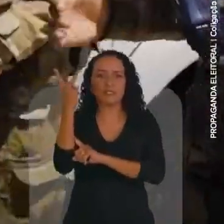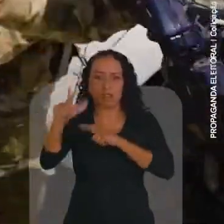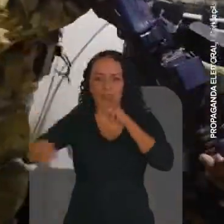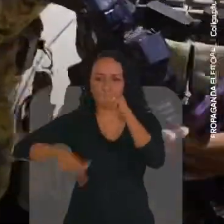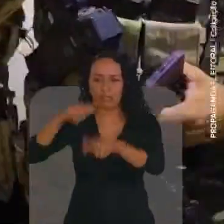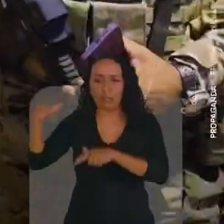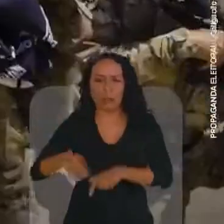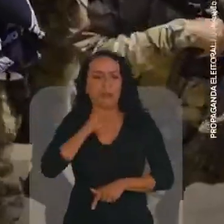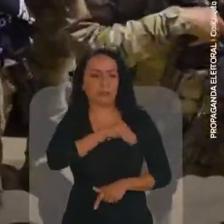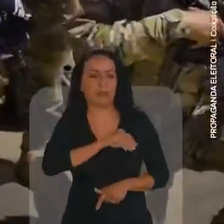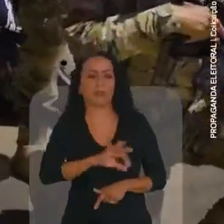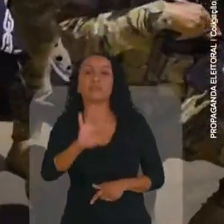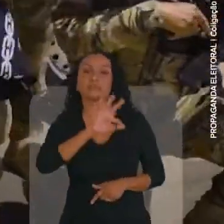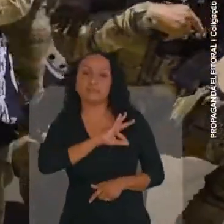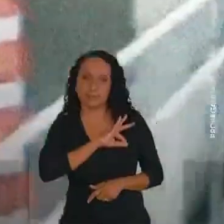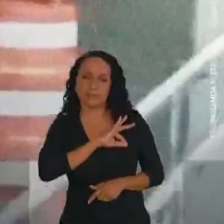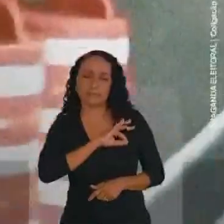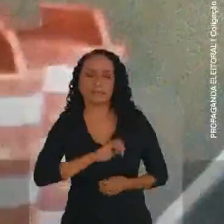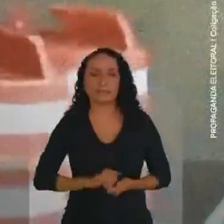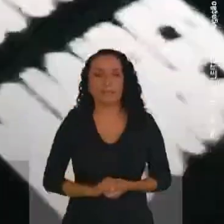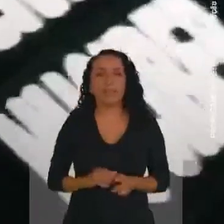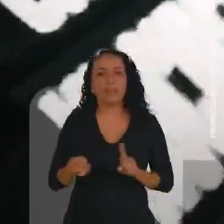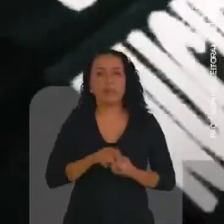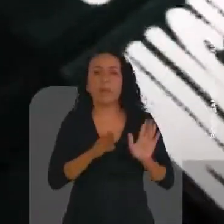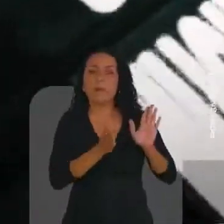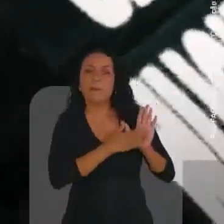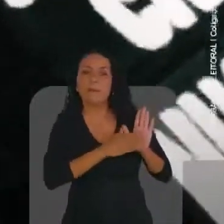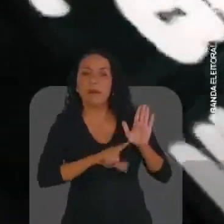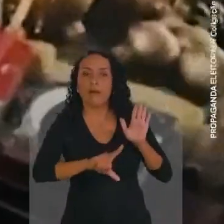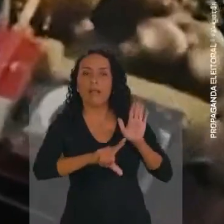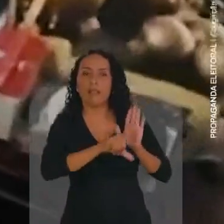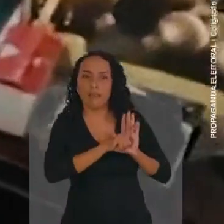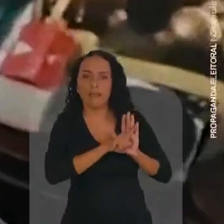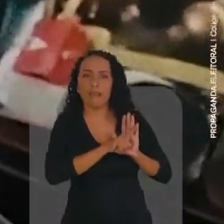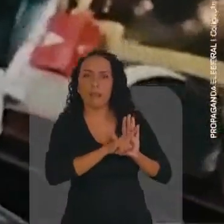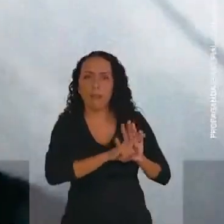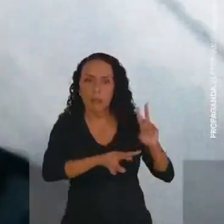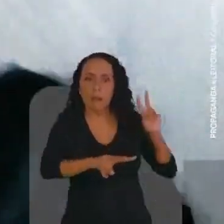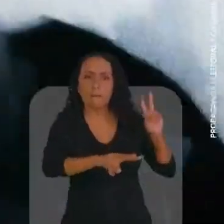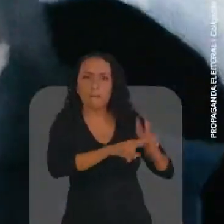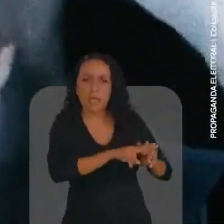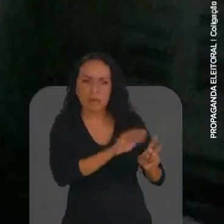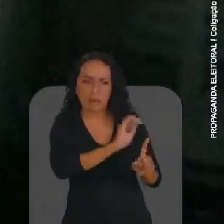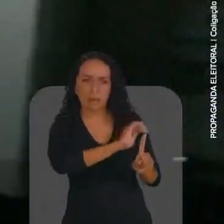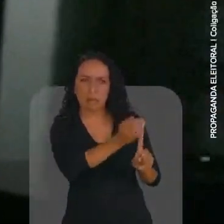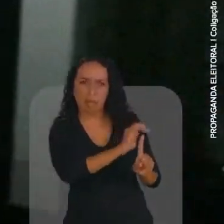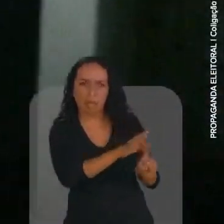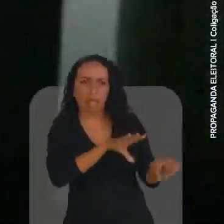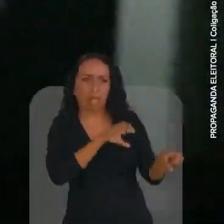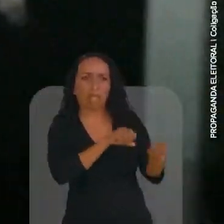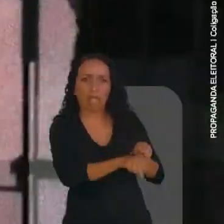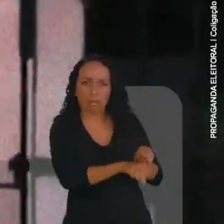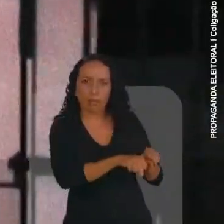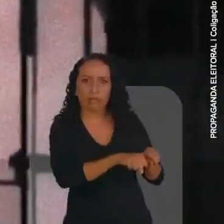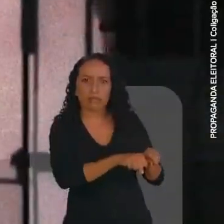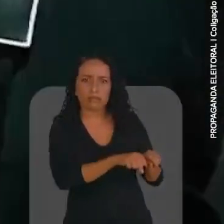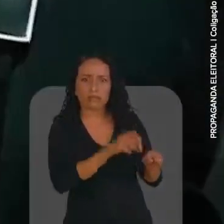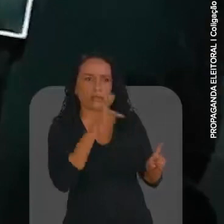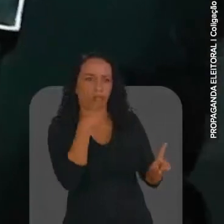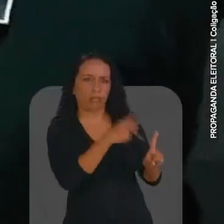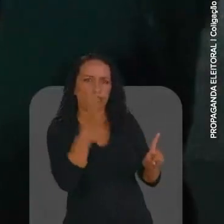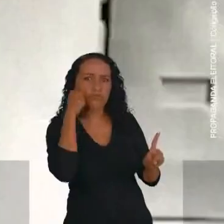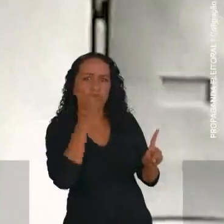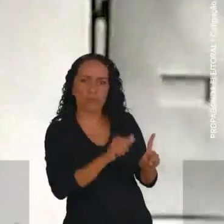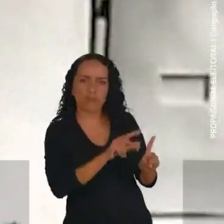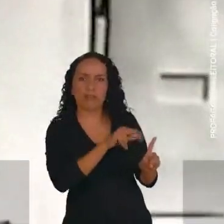e a remuneração dos policiais. Vai propor uma lei para aumentar as penas para pedófilos, estupradores e agressores de mulheres.